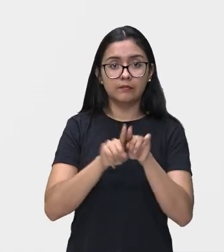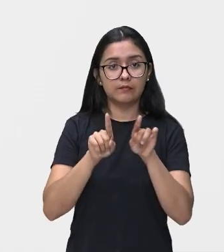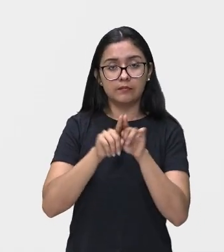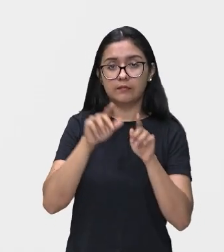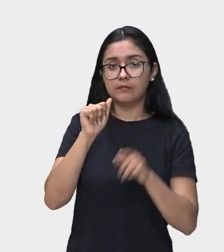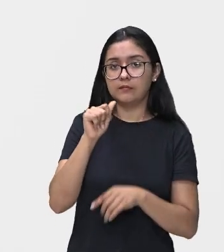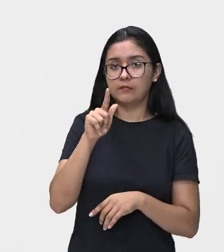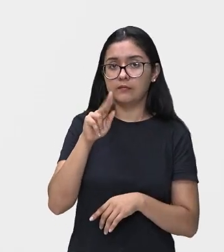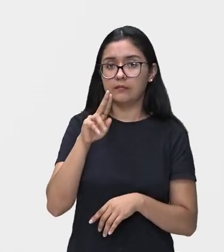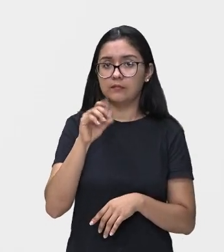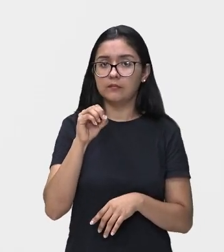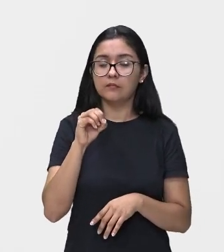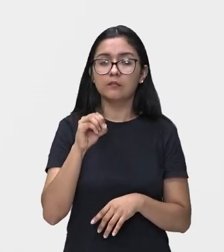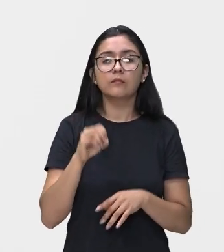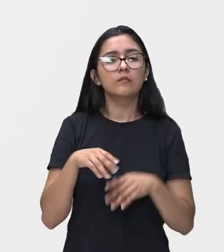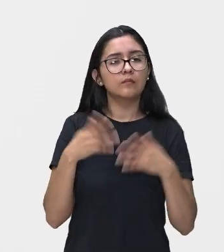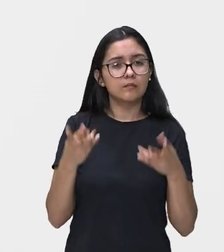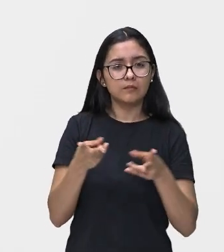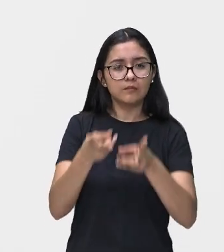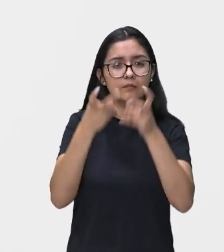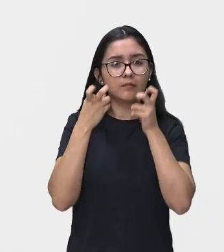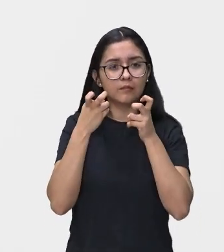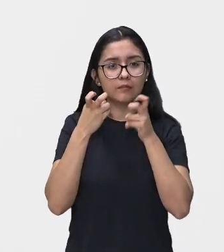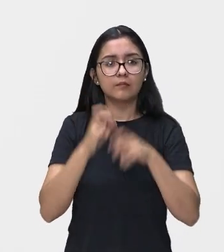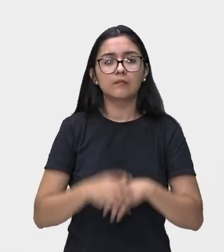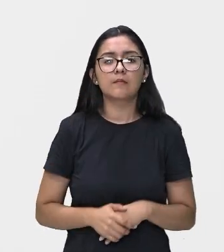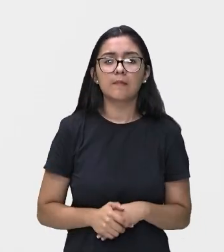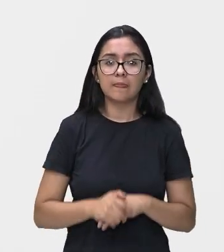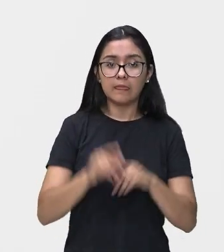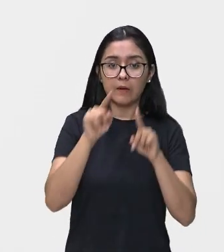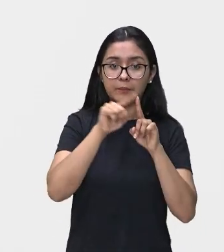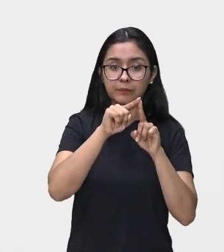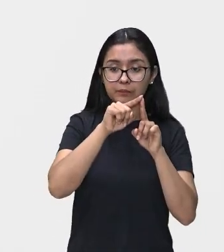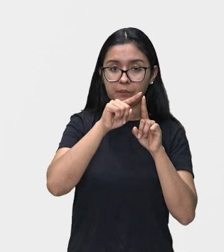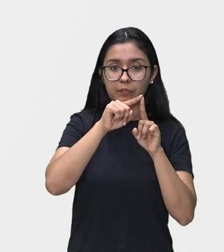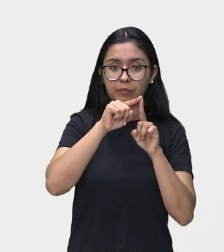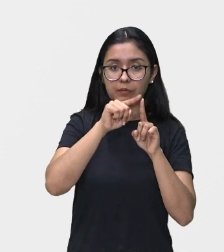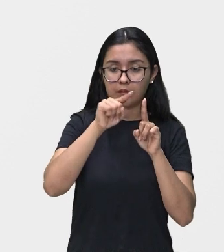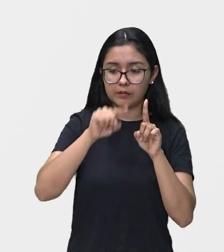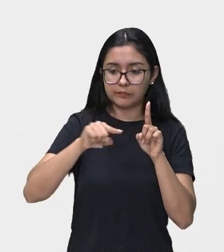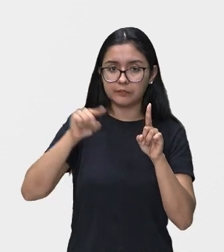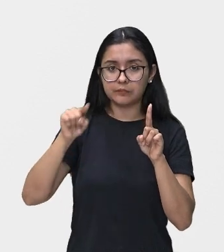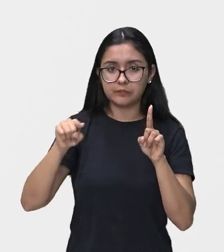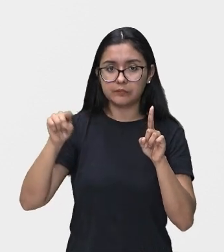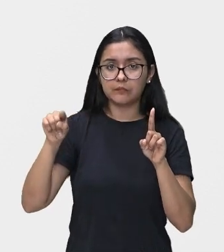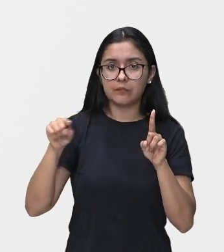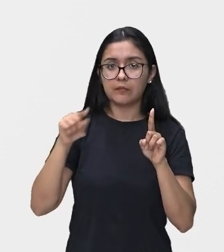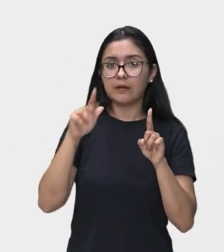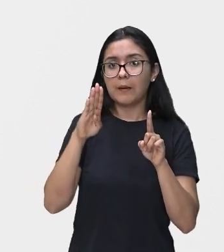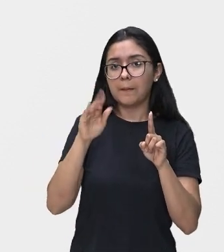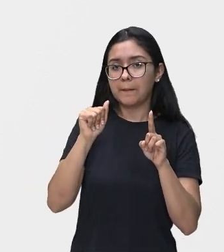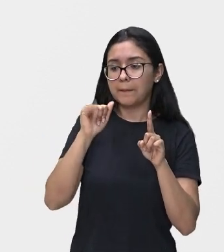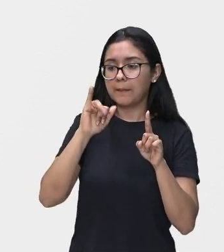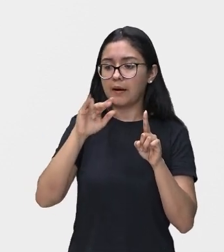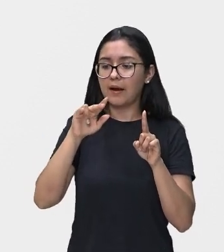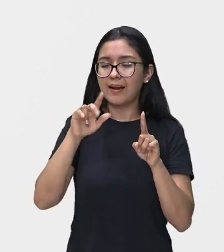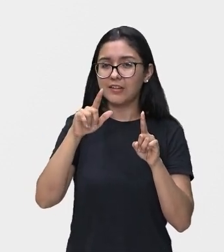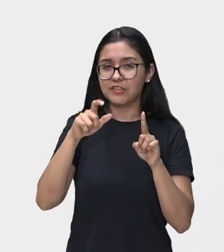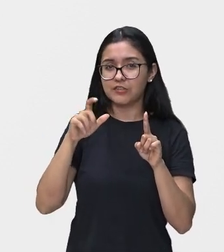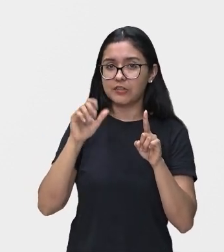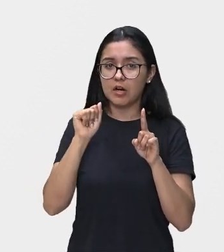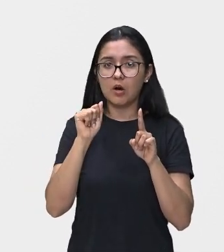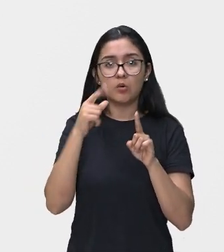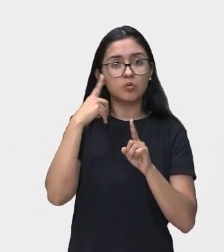Como vocês podem ver aqui, a frequência baixa, o som é grave,